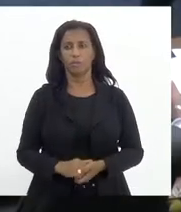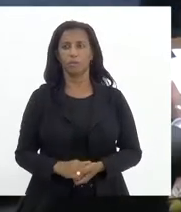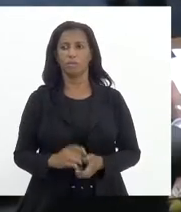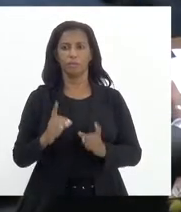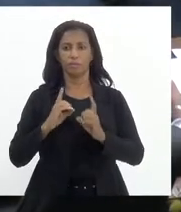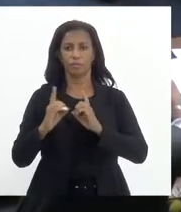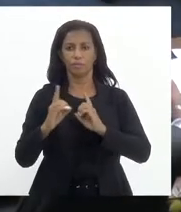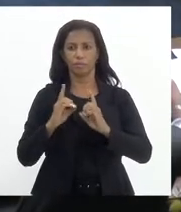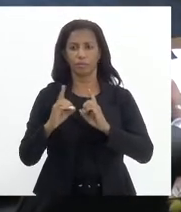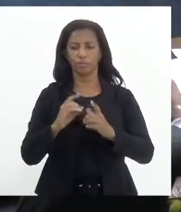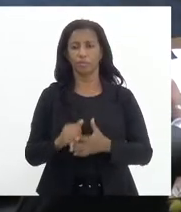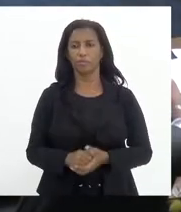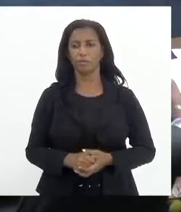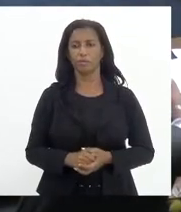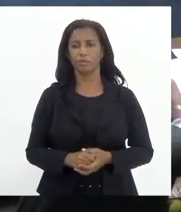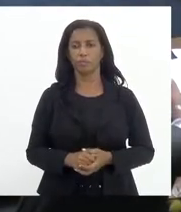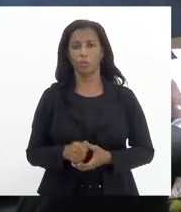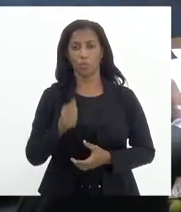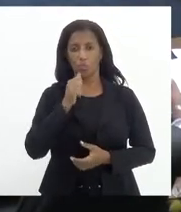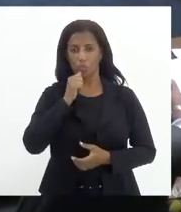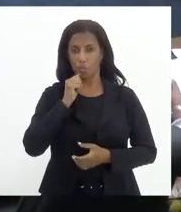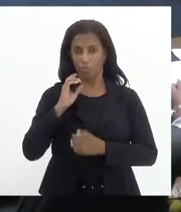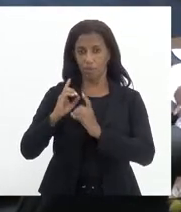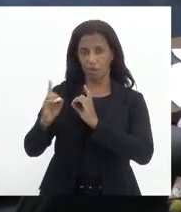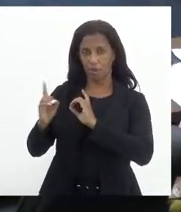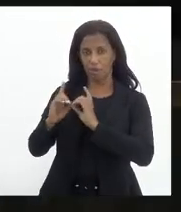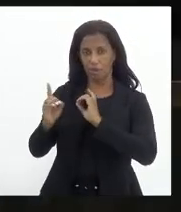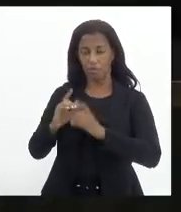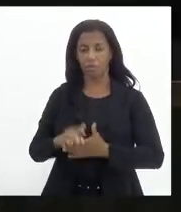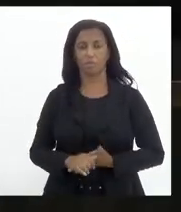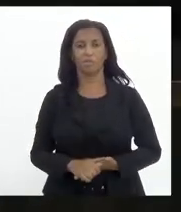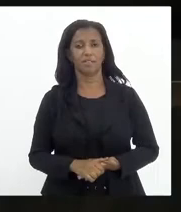Em discussão. Não há vendo quem queira discutir.